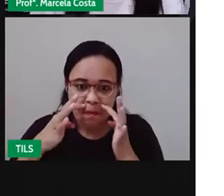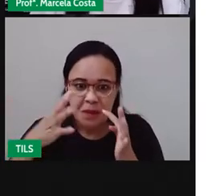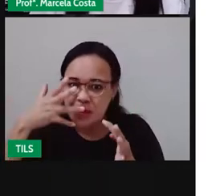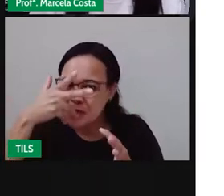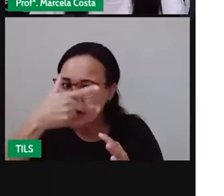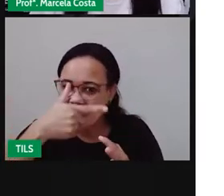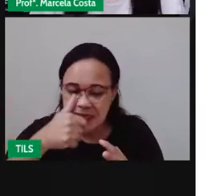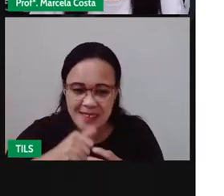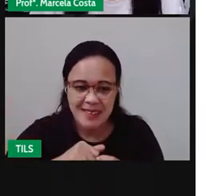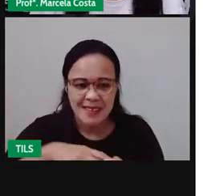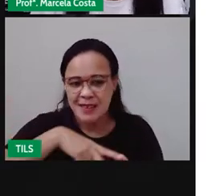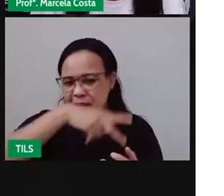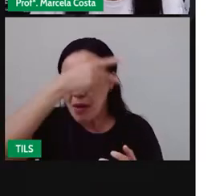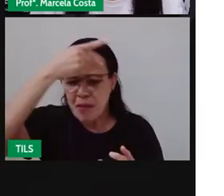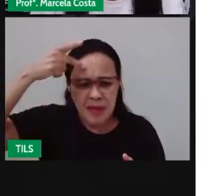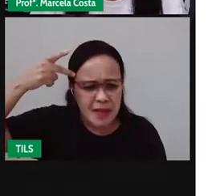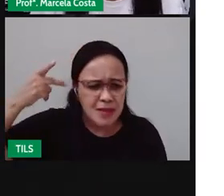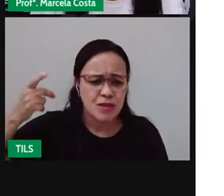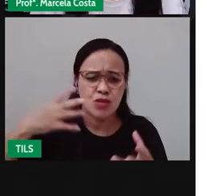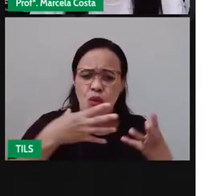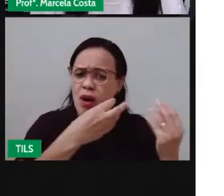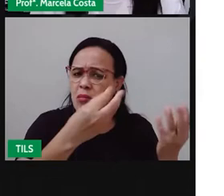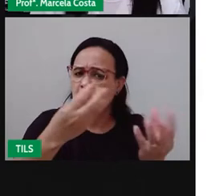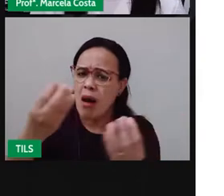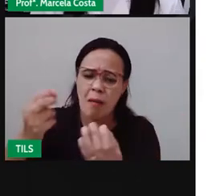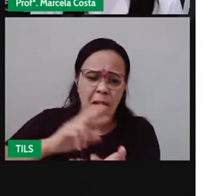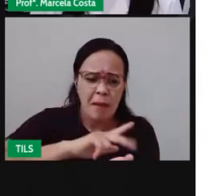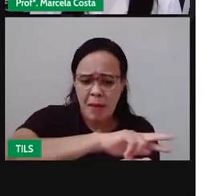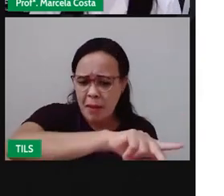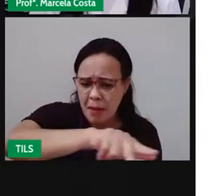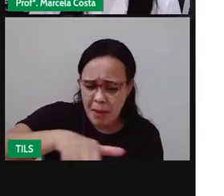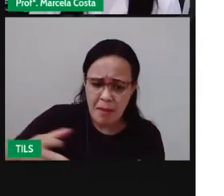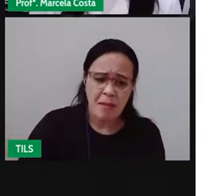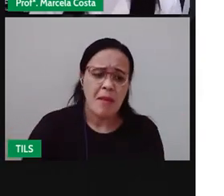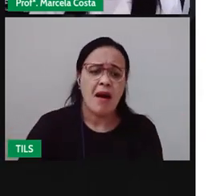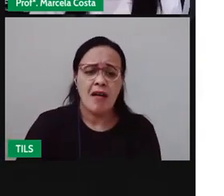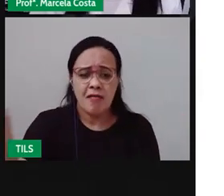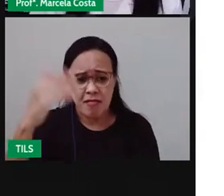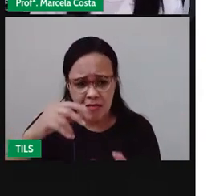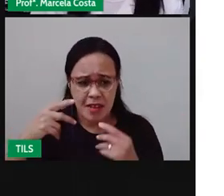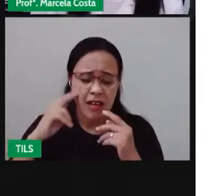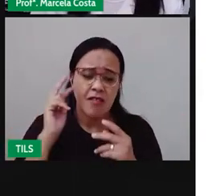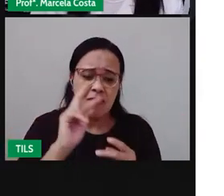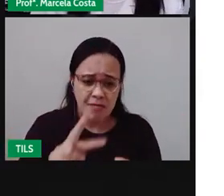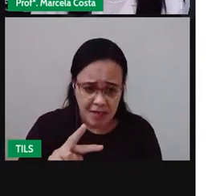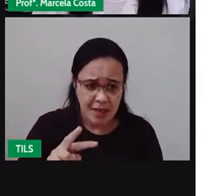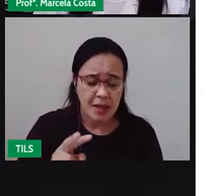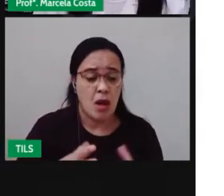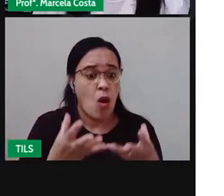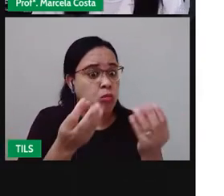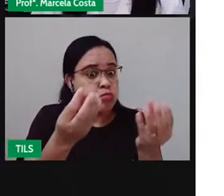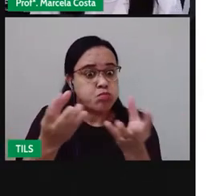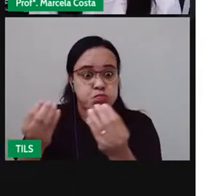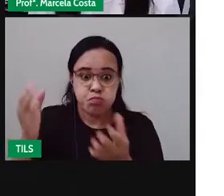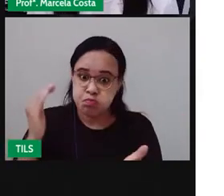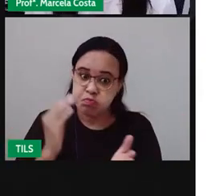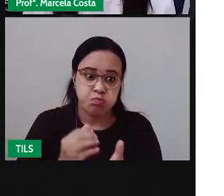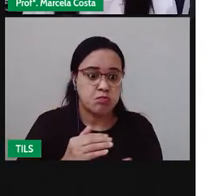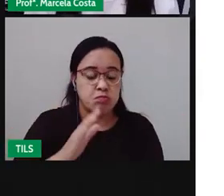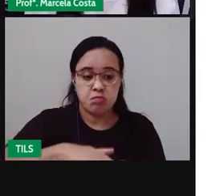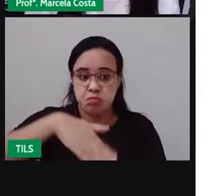região participam do caminho da roça e há uma imensa variedade de espécies de plantas além de